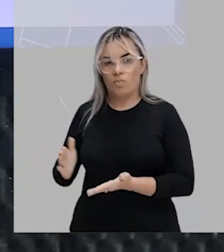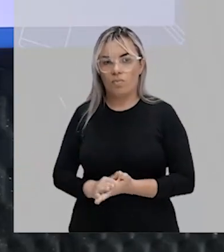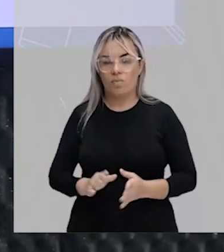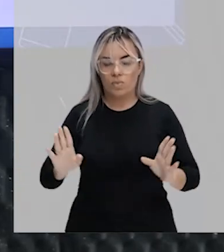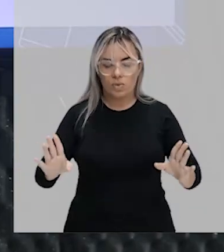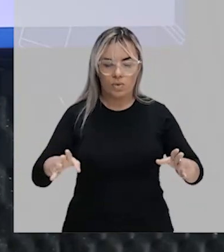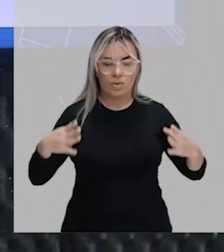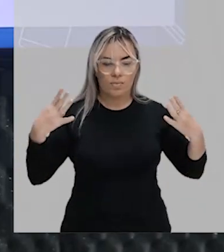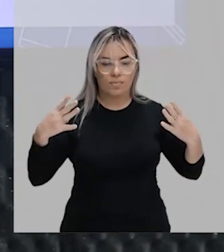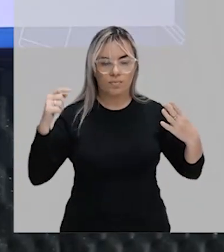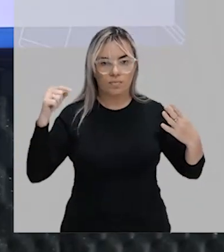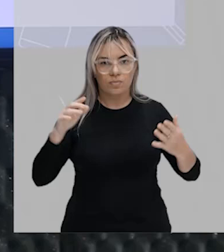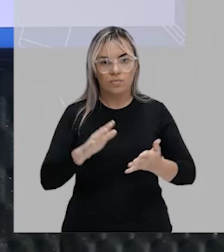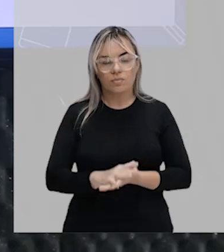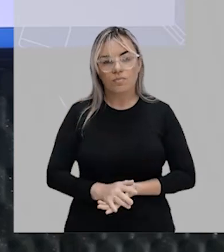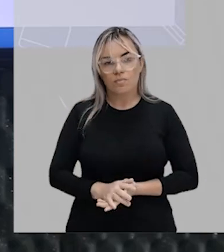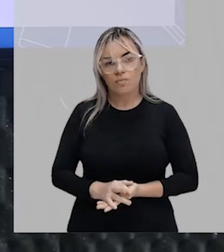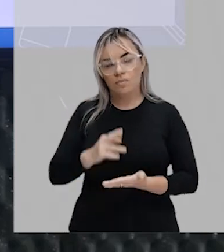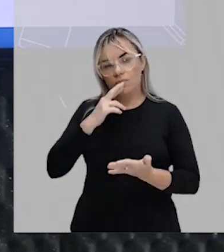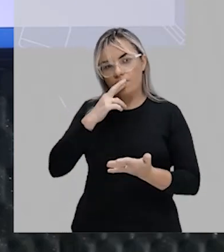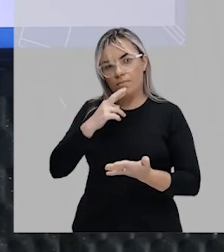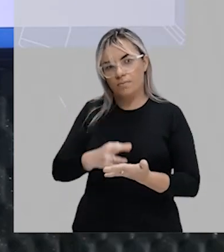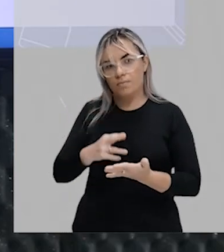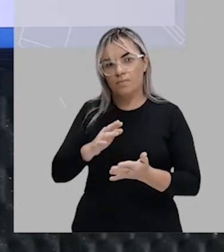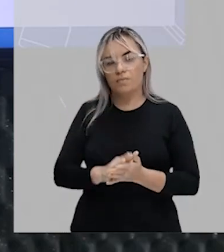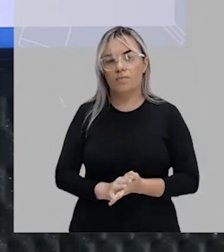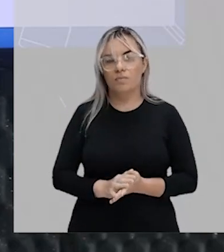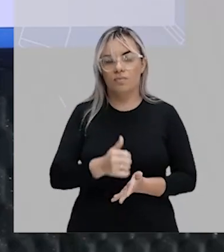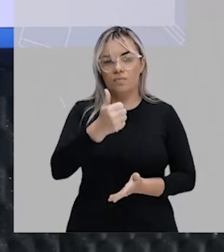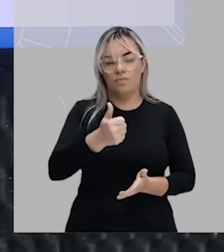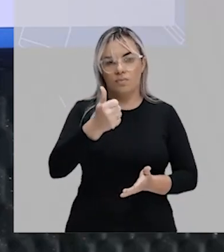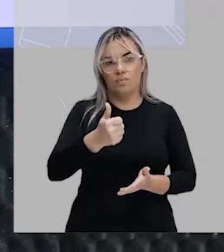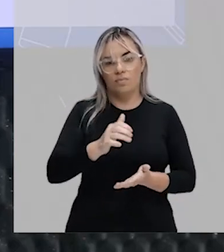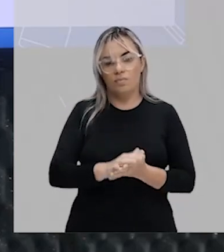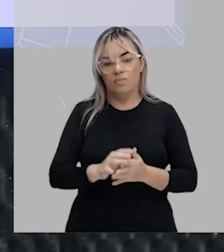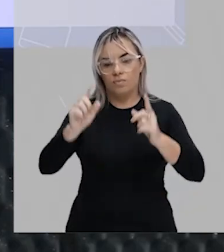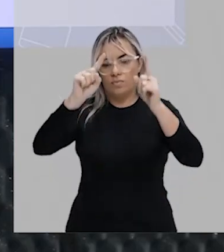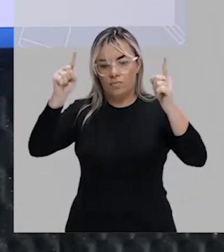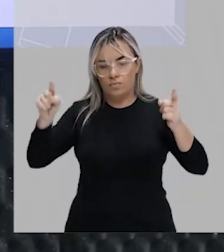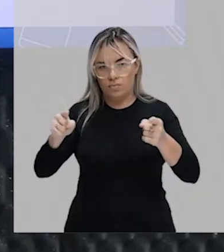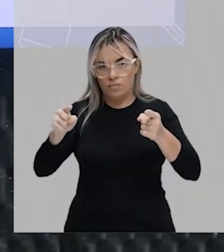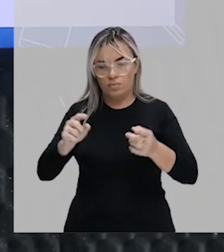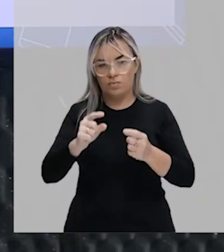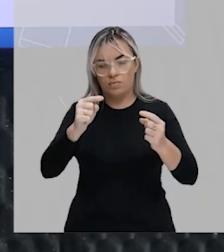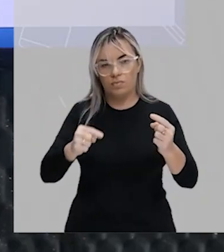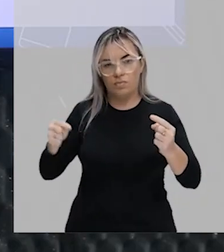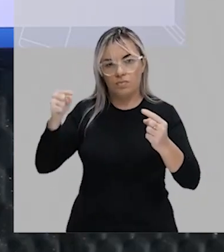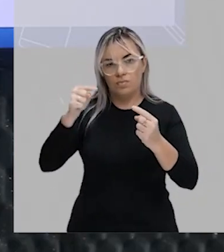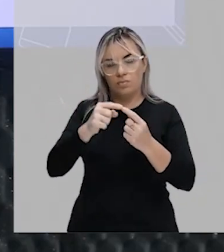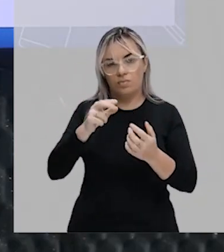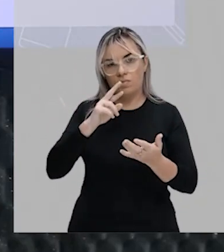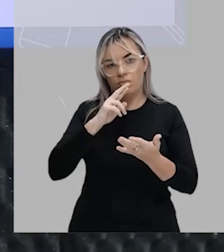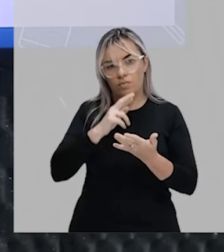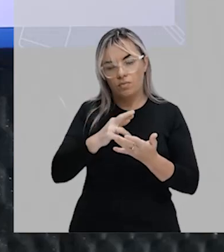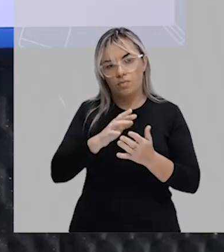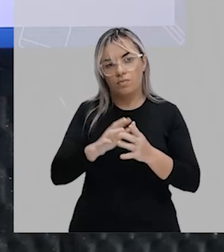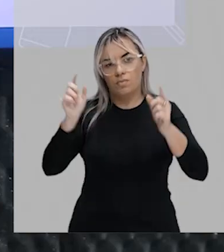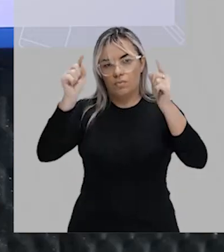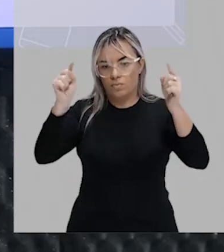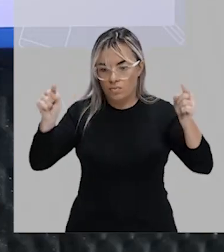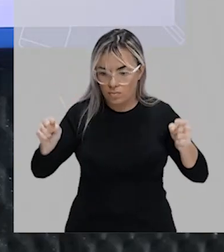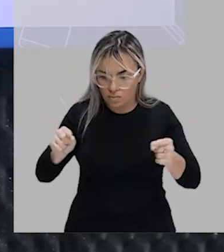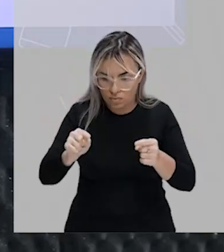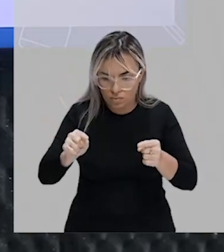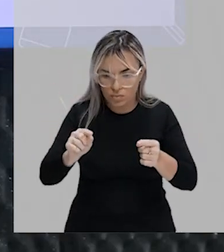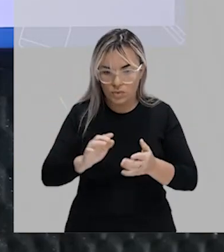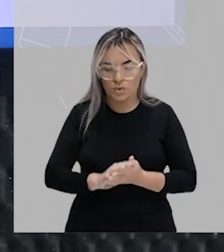atenção que eu tô resolvendo o primeiro parênteses e depois o meu objetivo é resolver o colchetes, tá?